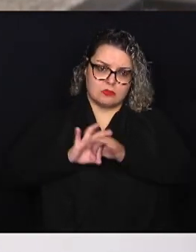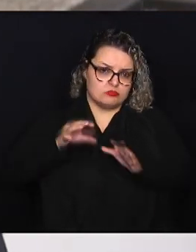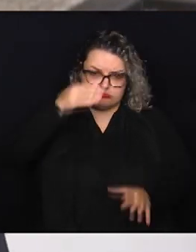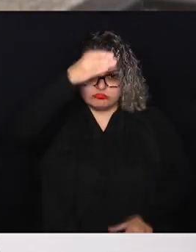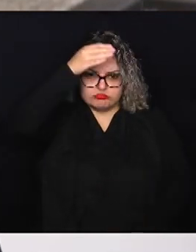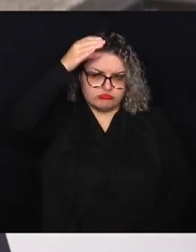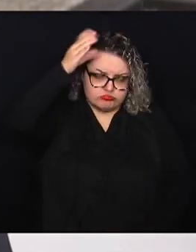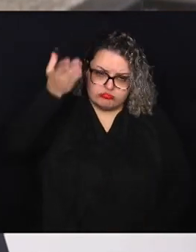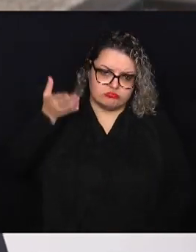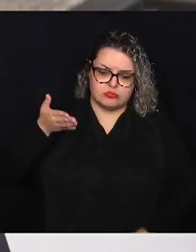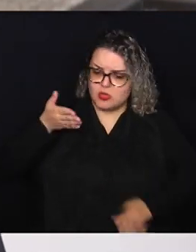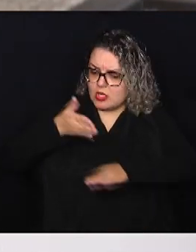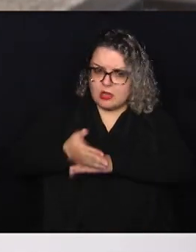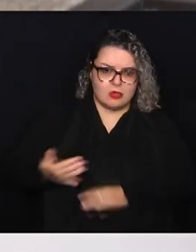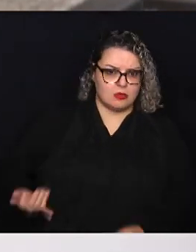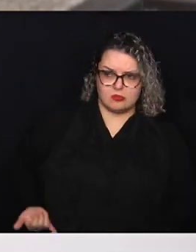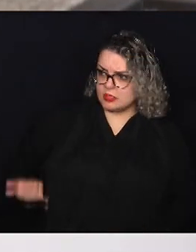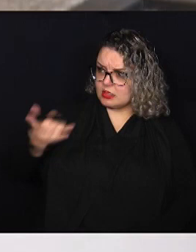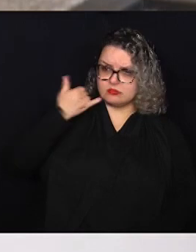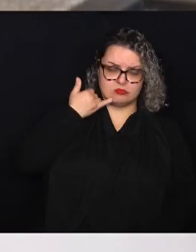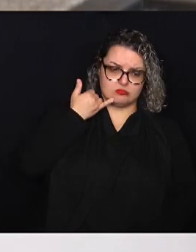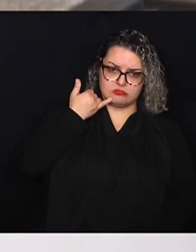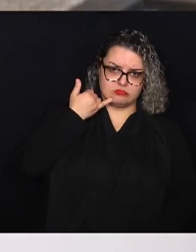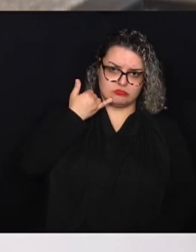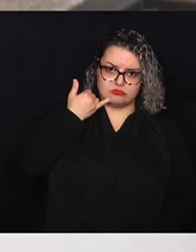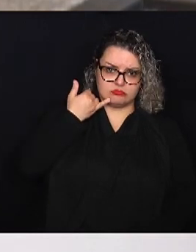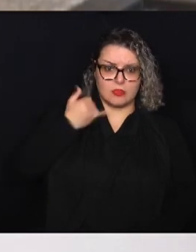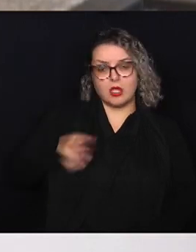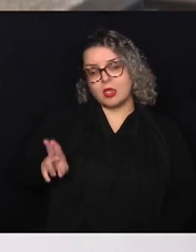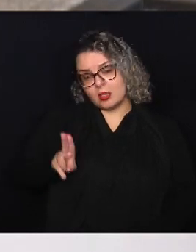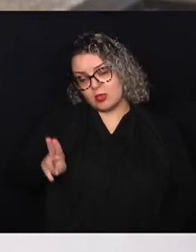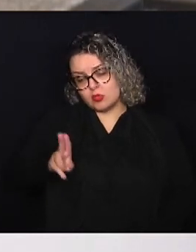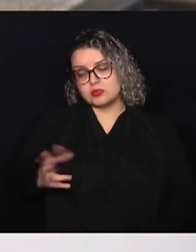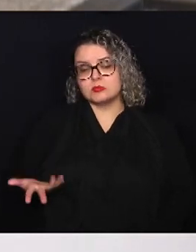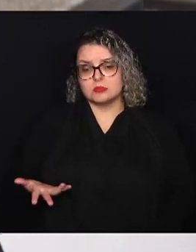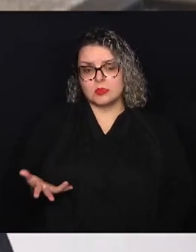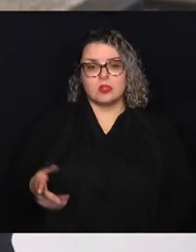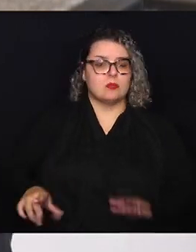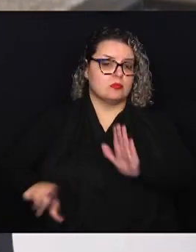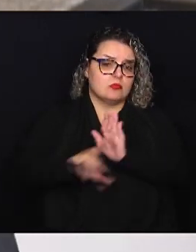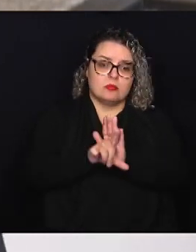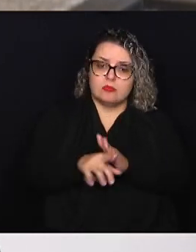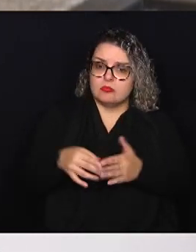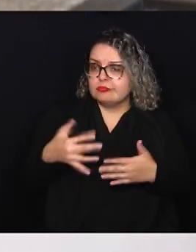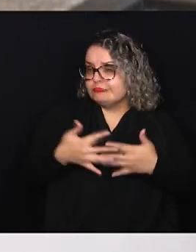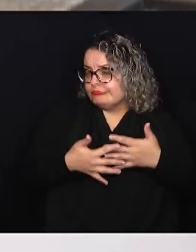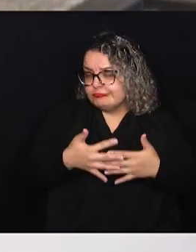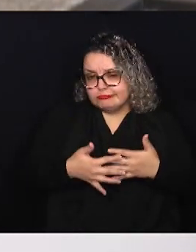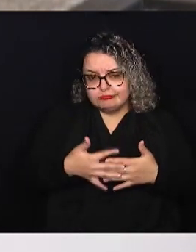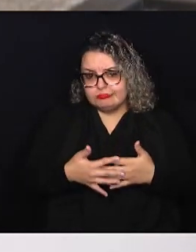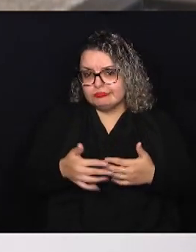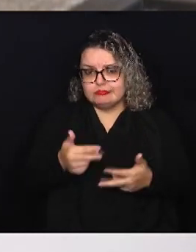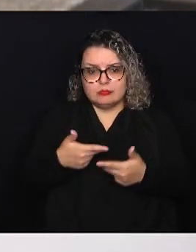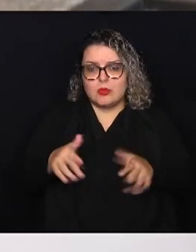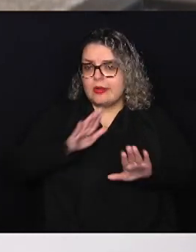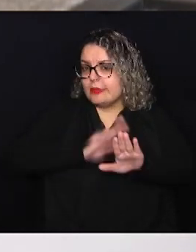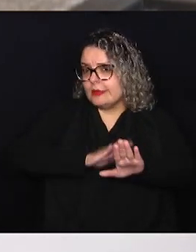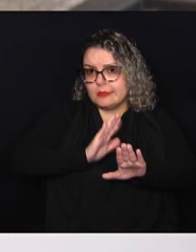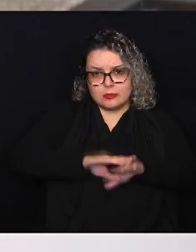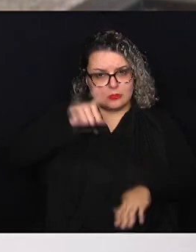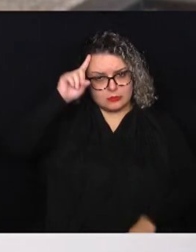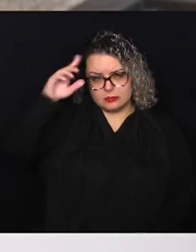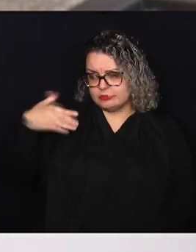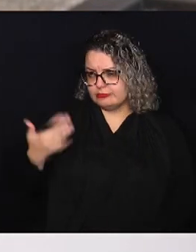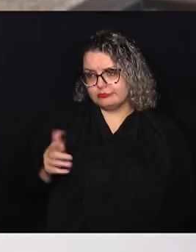estão, já entram nos celulares e acabam utilizando. E essa lei só está barrando uma coisa que, na prática, vem